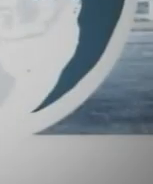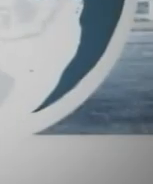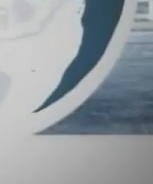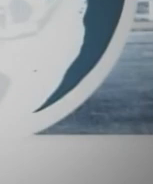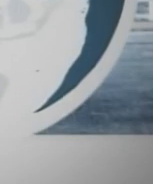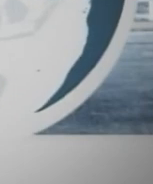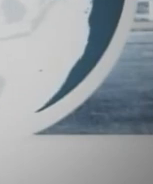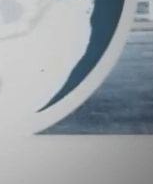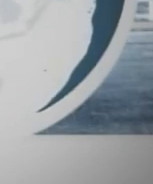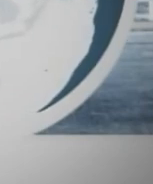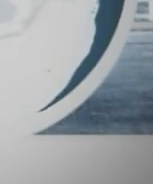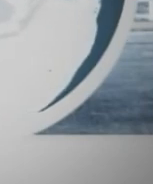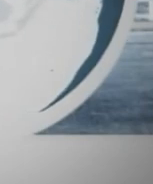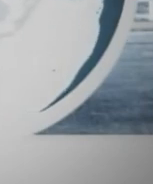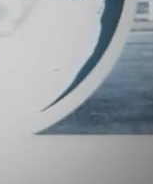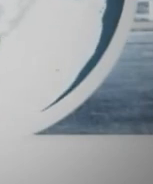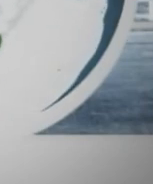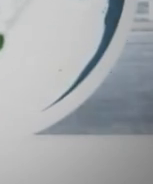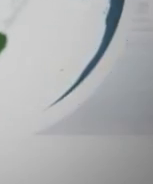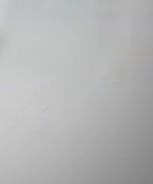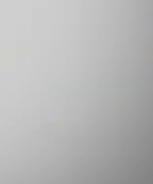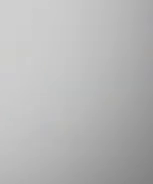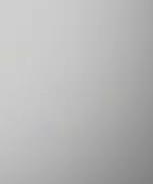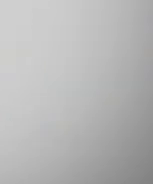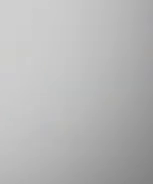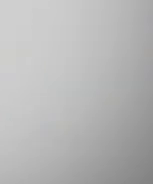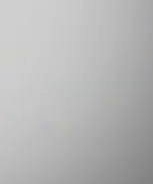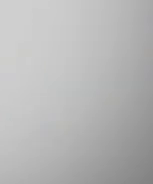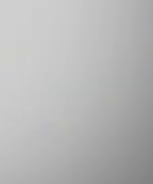da Previdência Social... ...